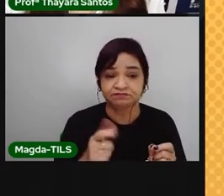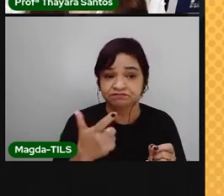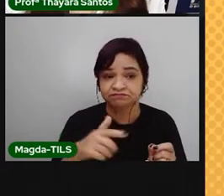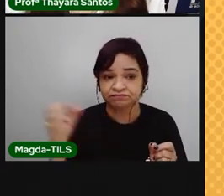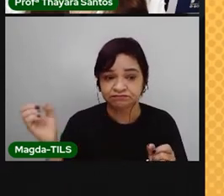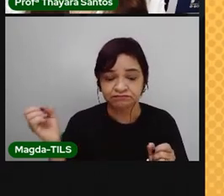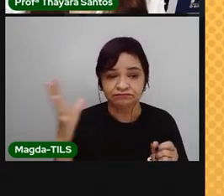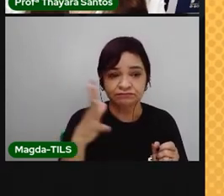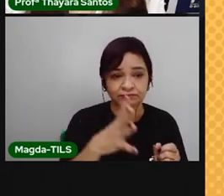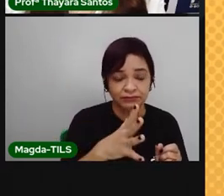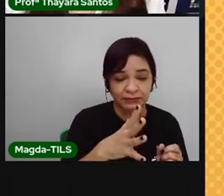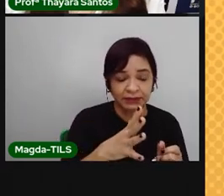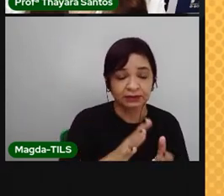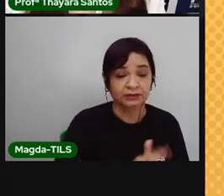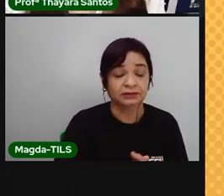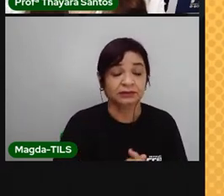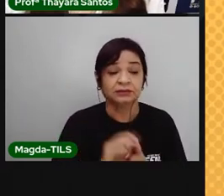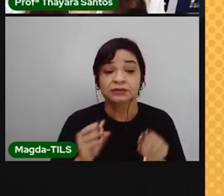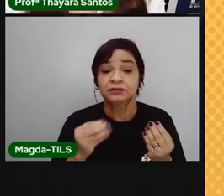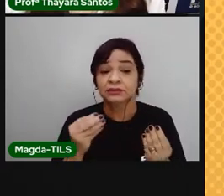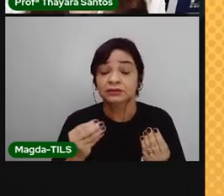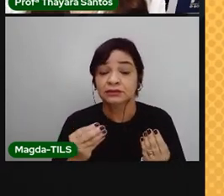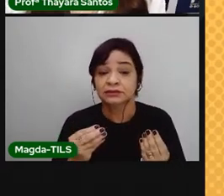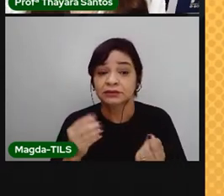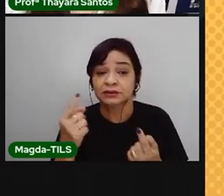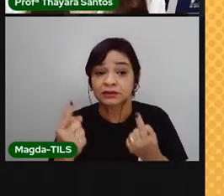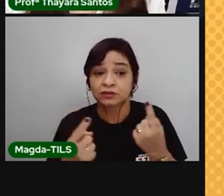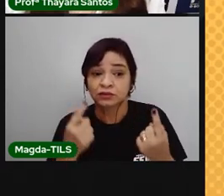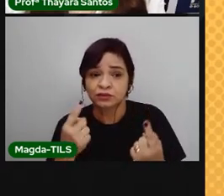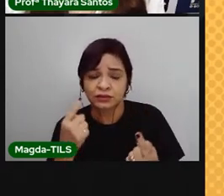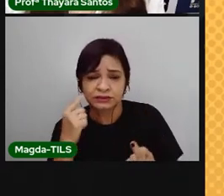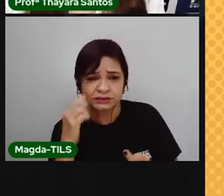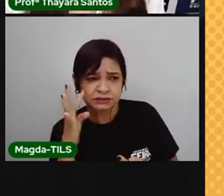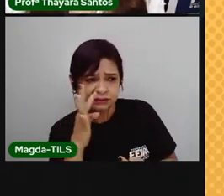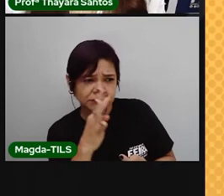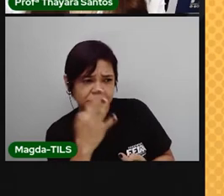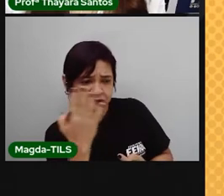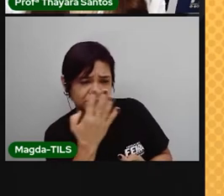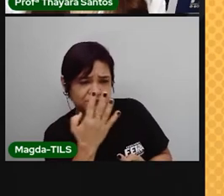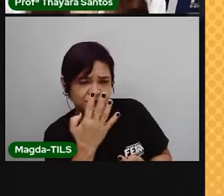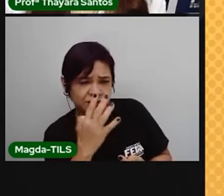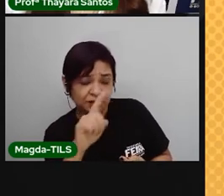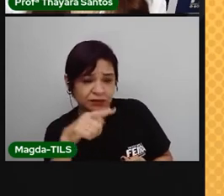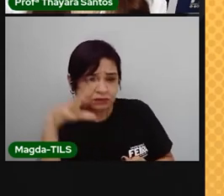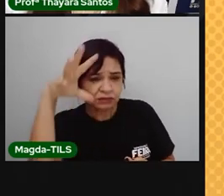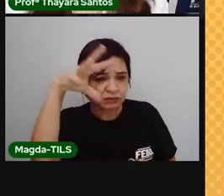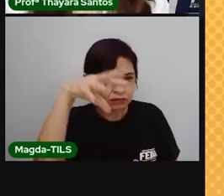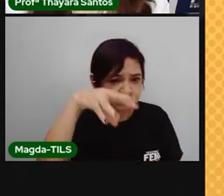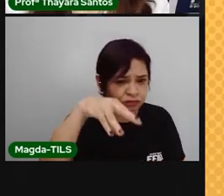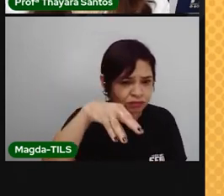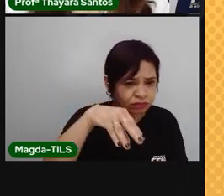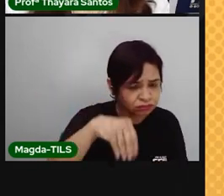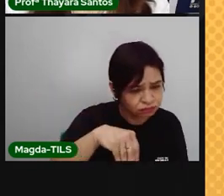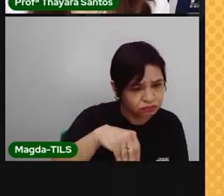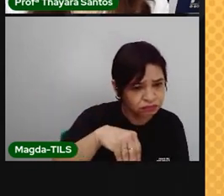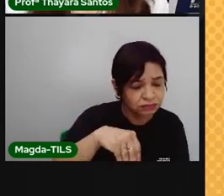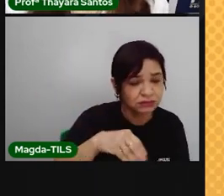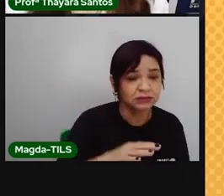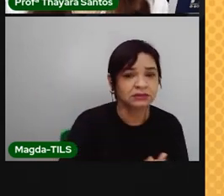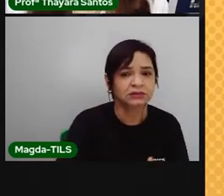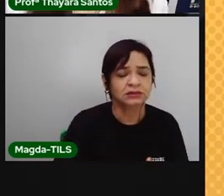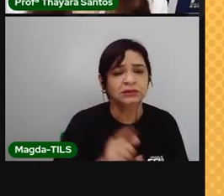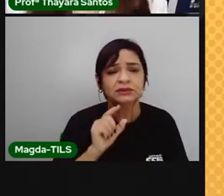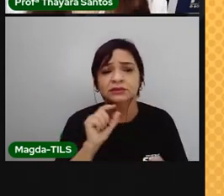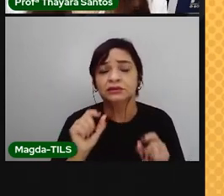por inteiro. E é por isso que algumas partes dela ficam escuras em determinados períodos. A isso,